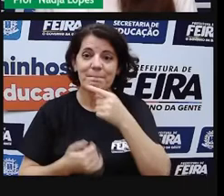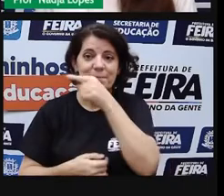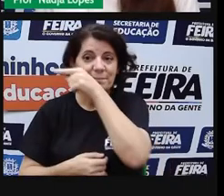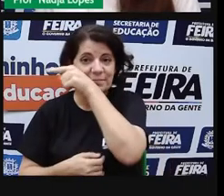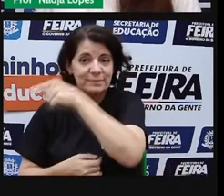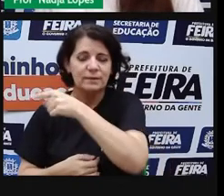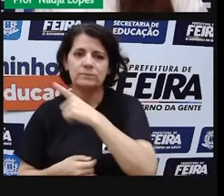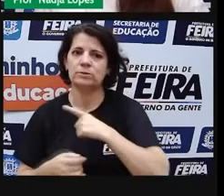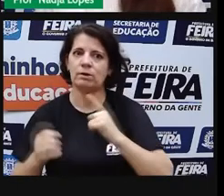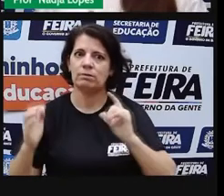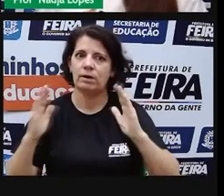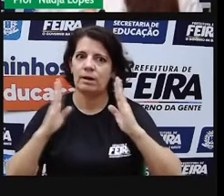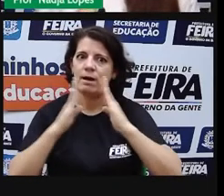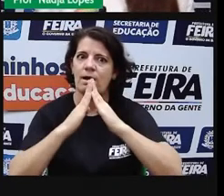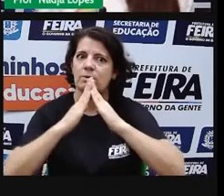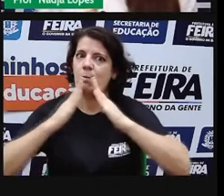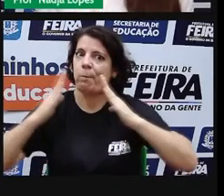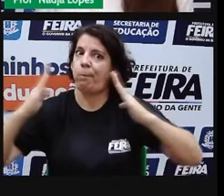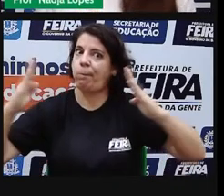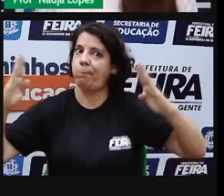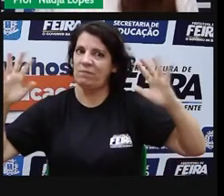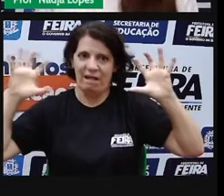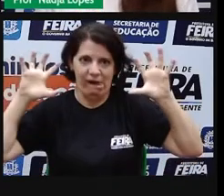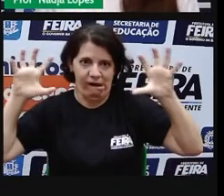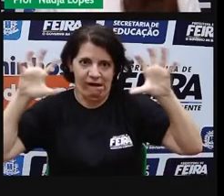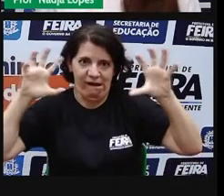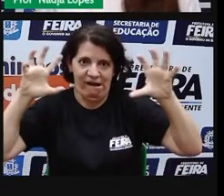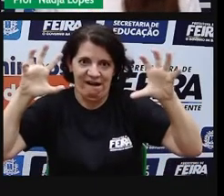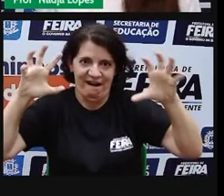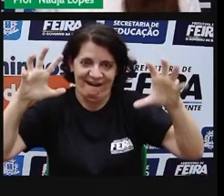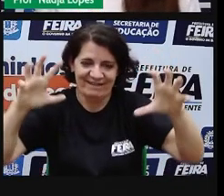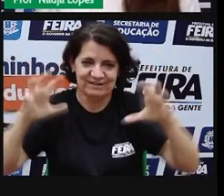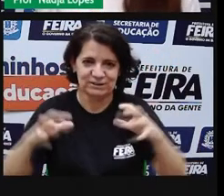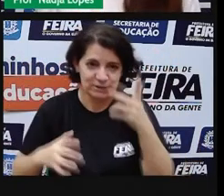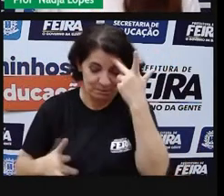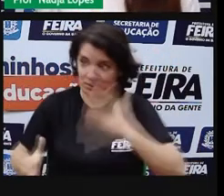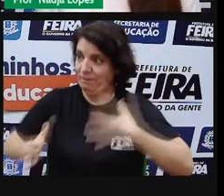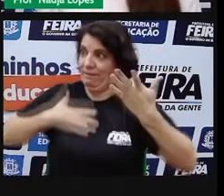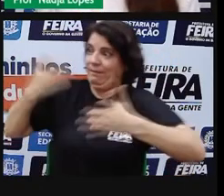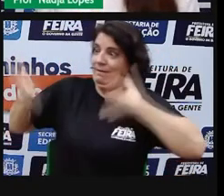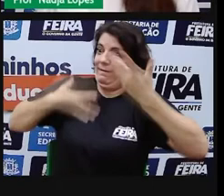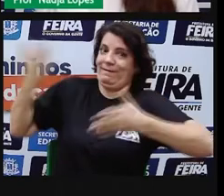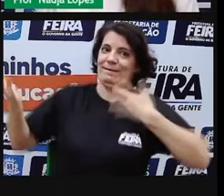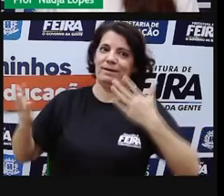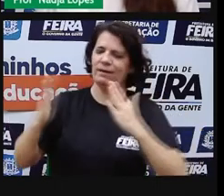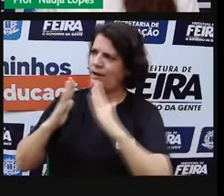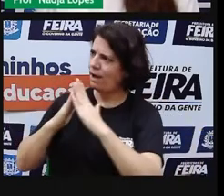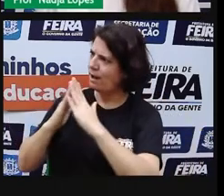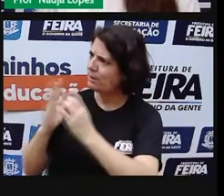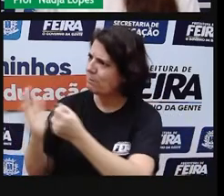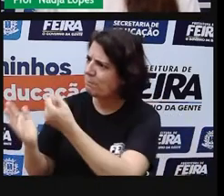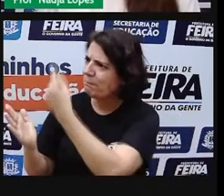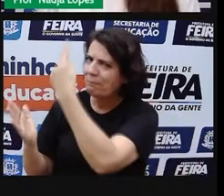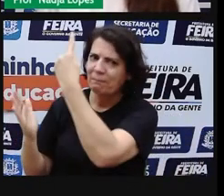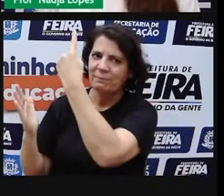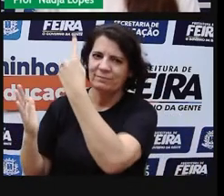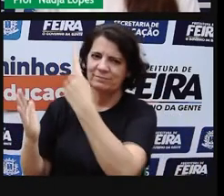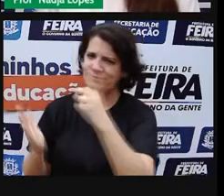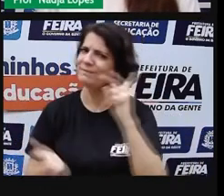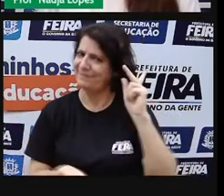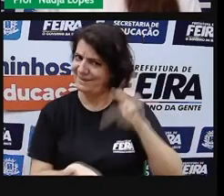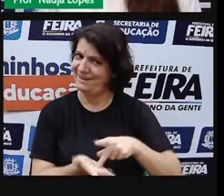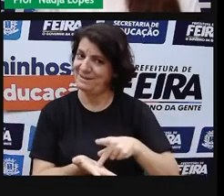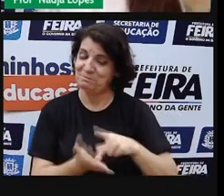sobrado antigo e mal assombrado que assustava toda a população. Será que é verdade?